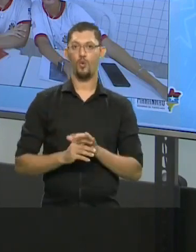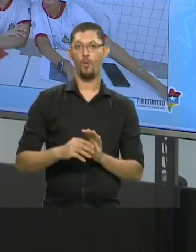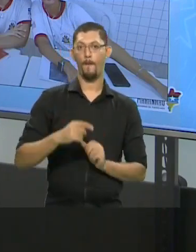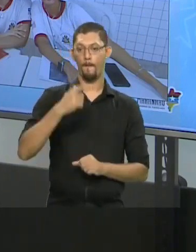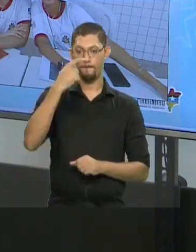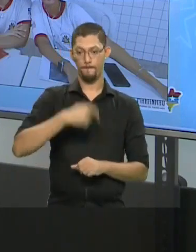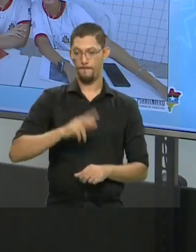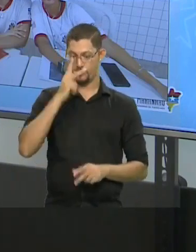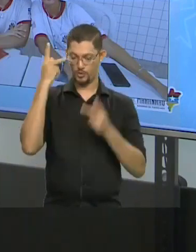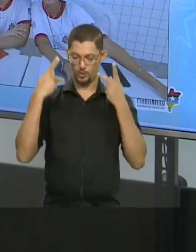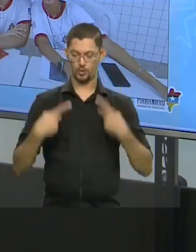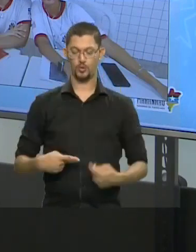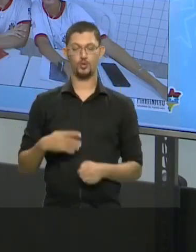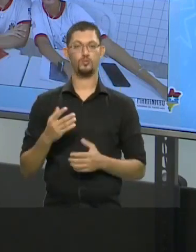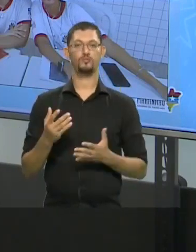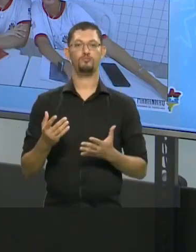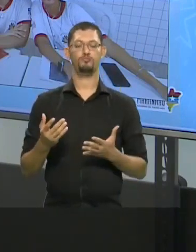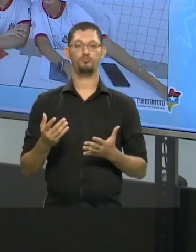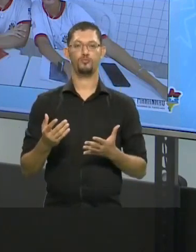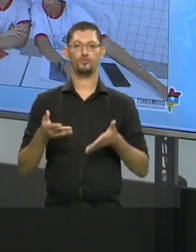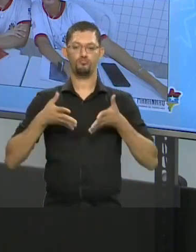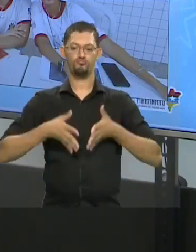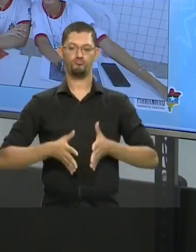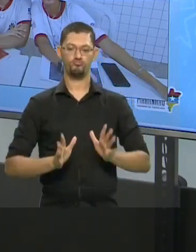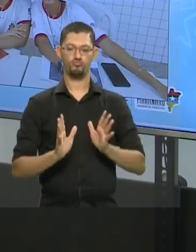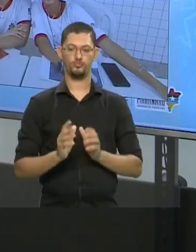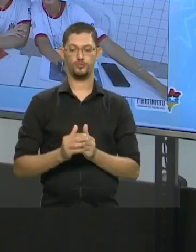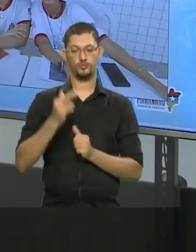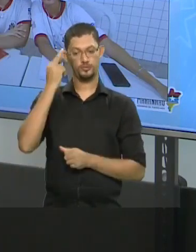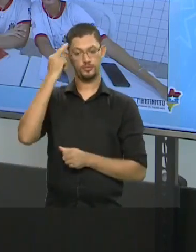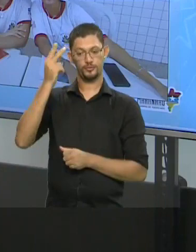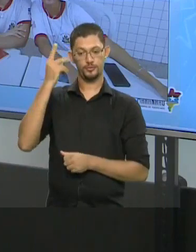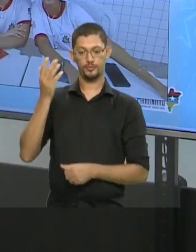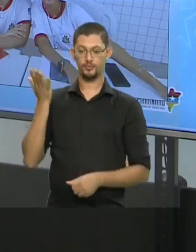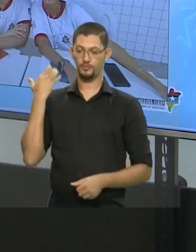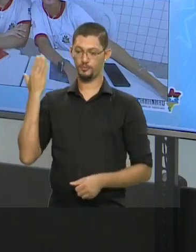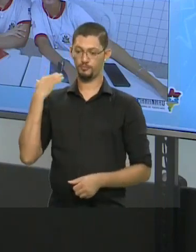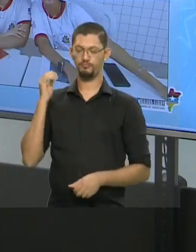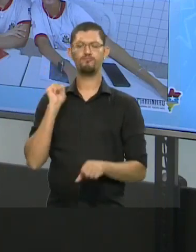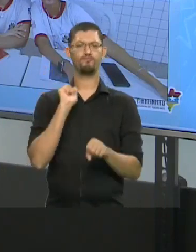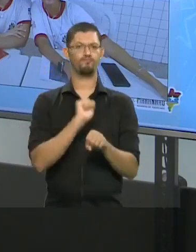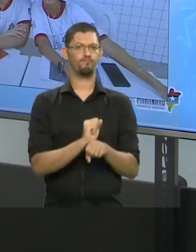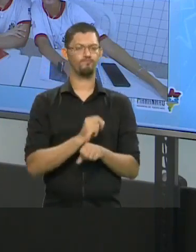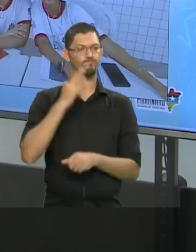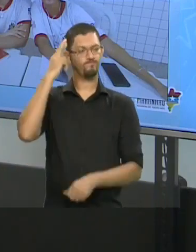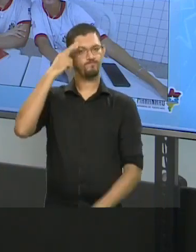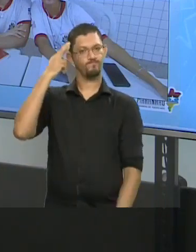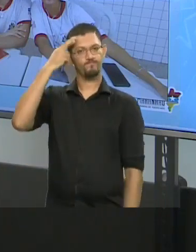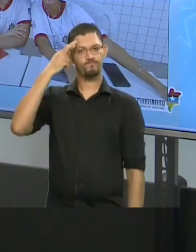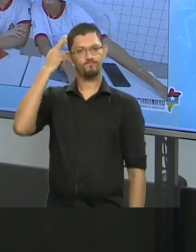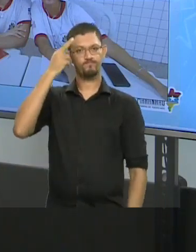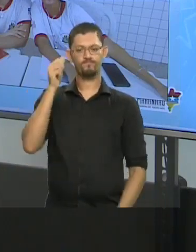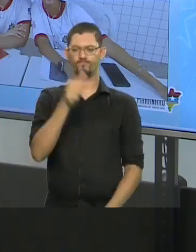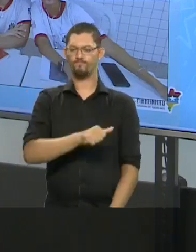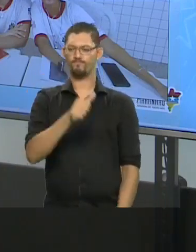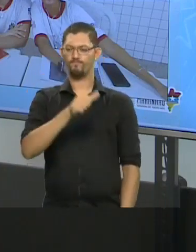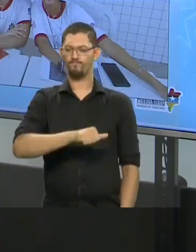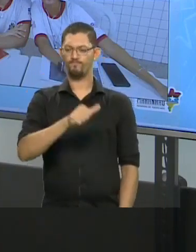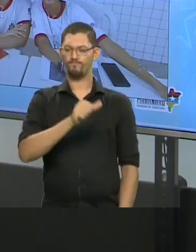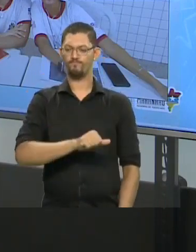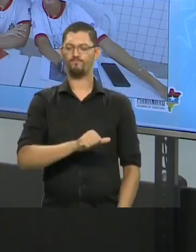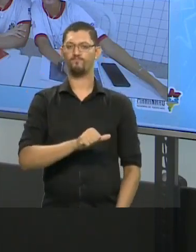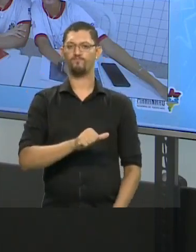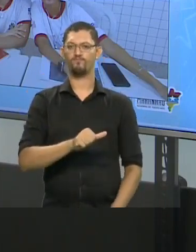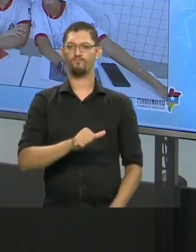ser humano. Então, a gente tem uma história pregressa. E parar para refletir e analisar um pouco